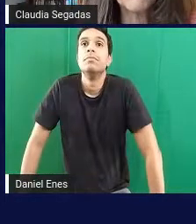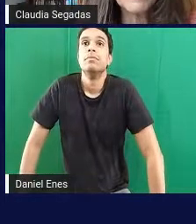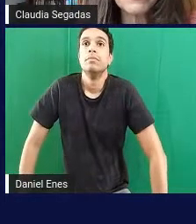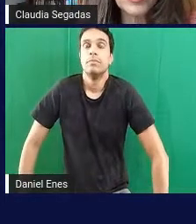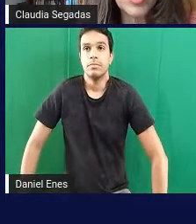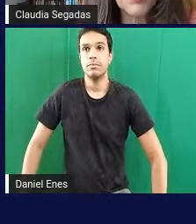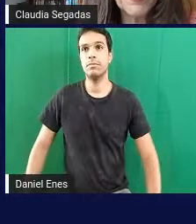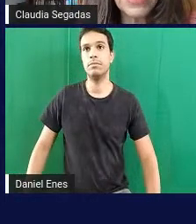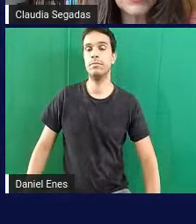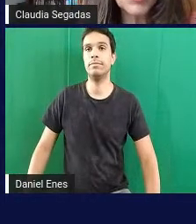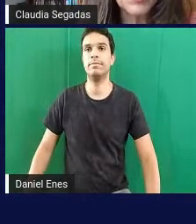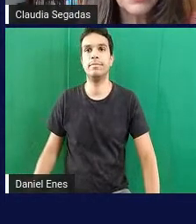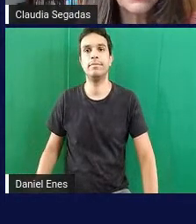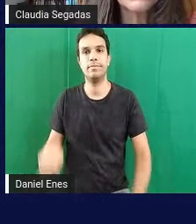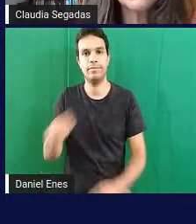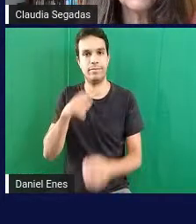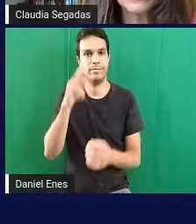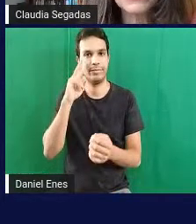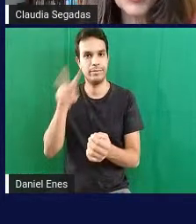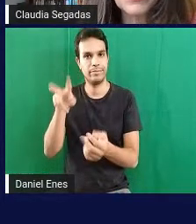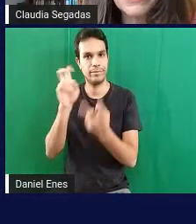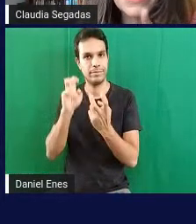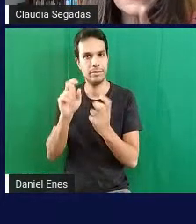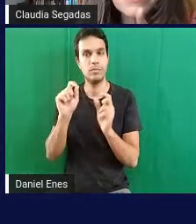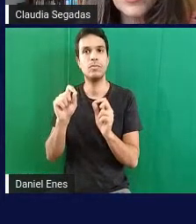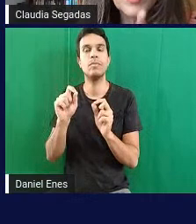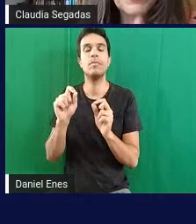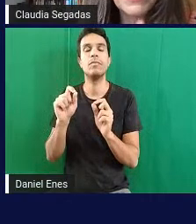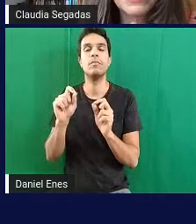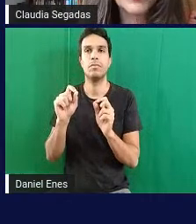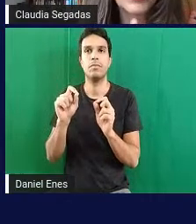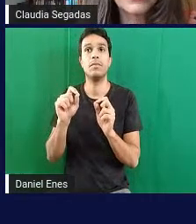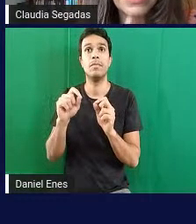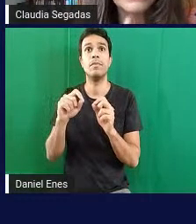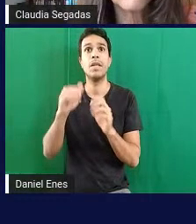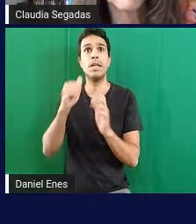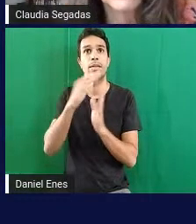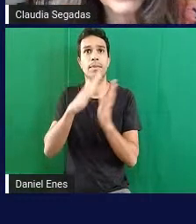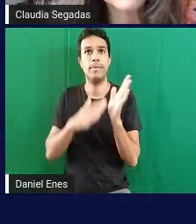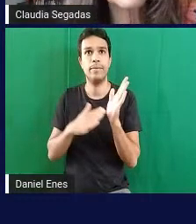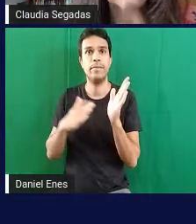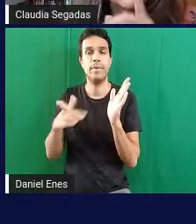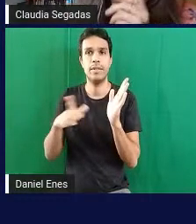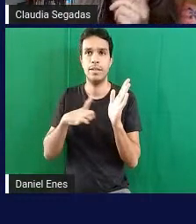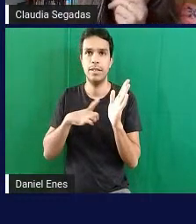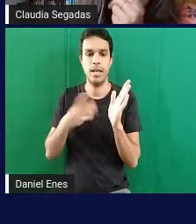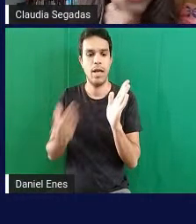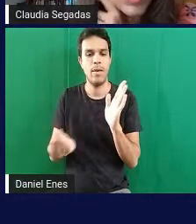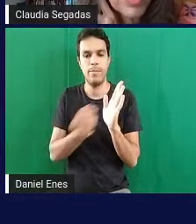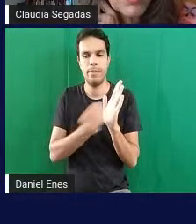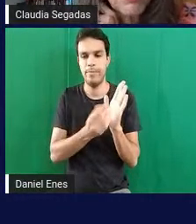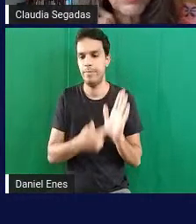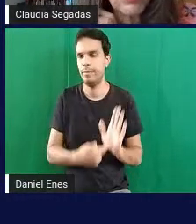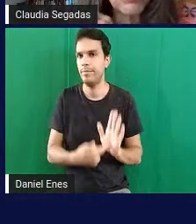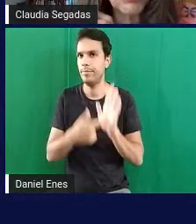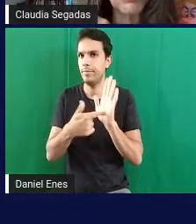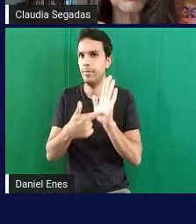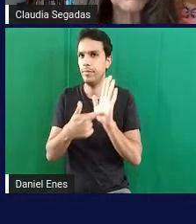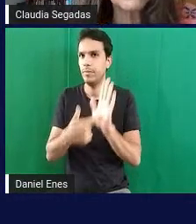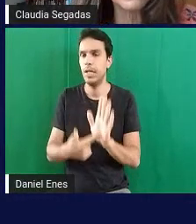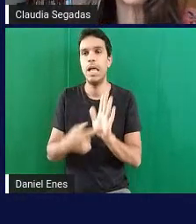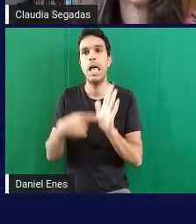então vocês estão vendo no caso dessa atividade que está aí colocada a gente não